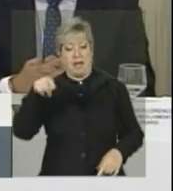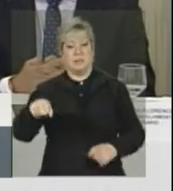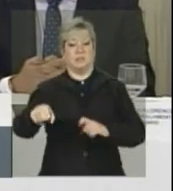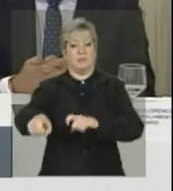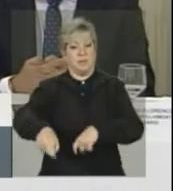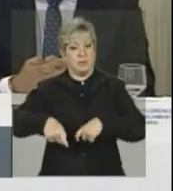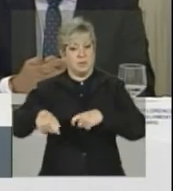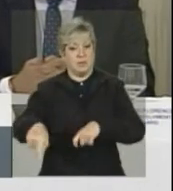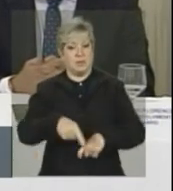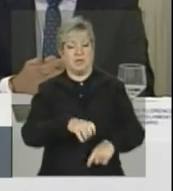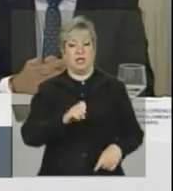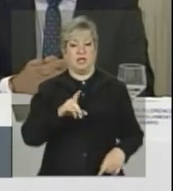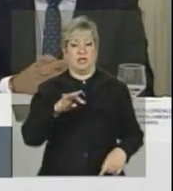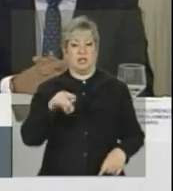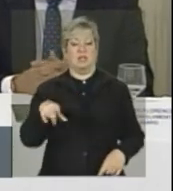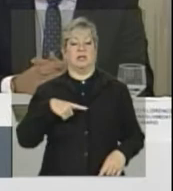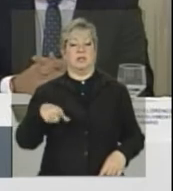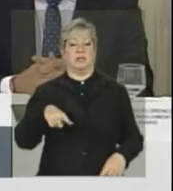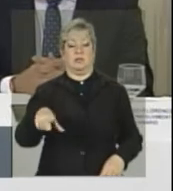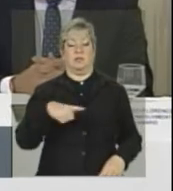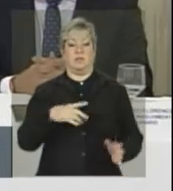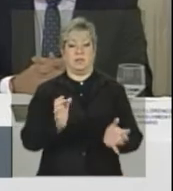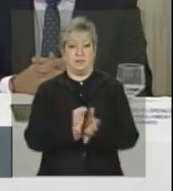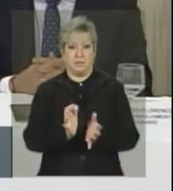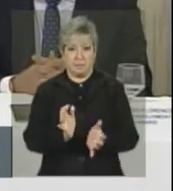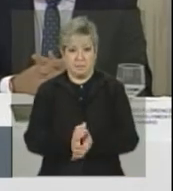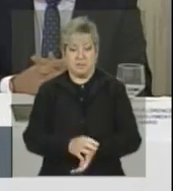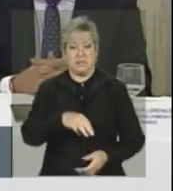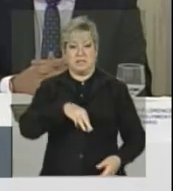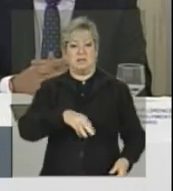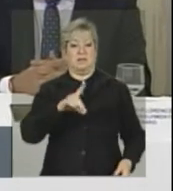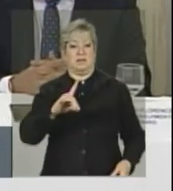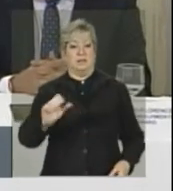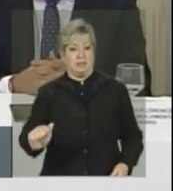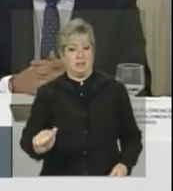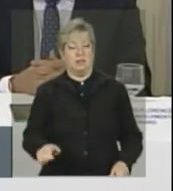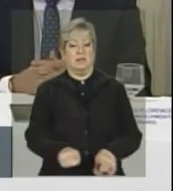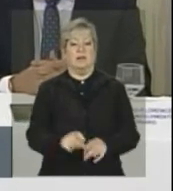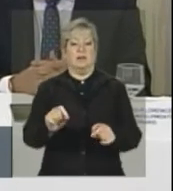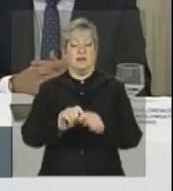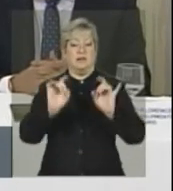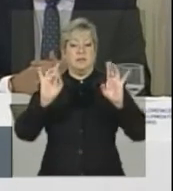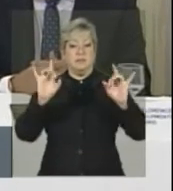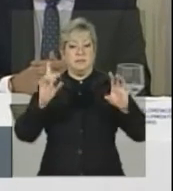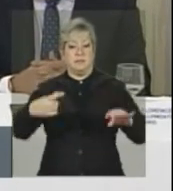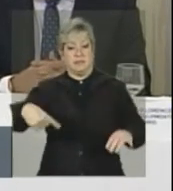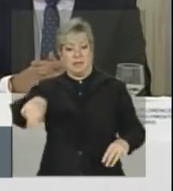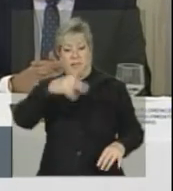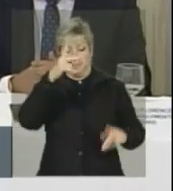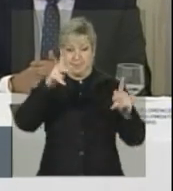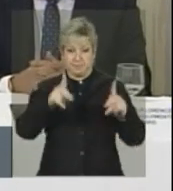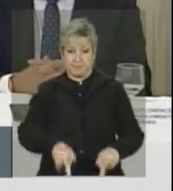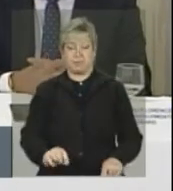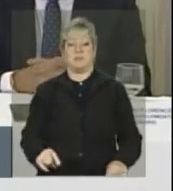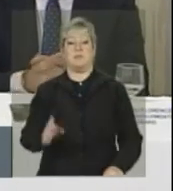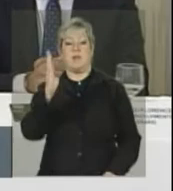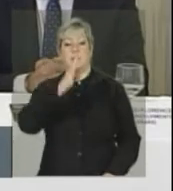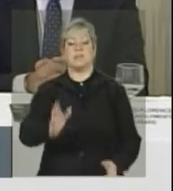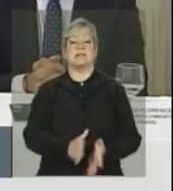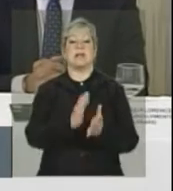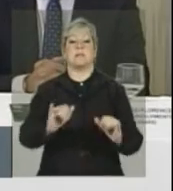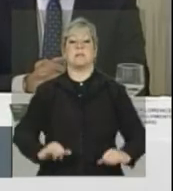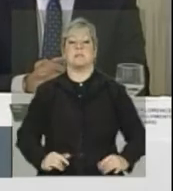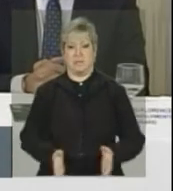esses são editais do Ministério do Desenvolvimento Agrário, feitos especialmente para esse público do Brasil Sem Miséria. A gente tem o nome do